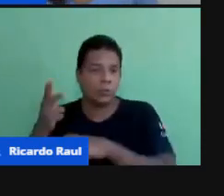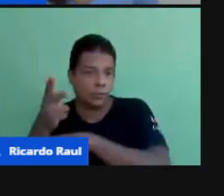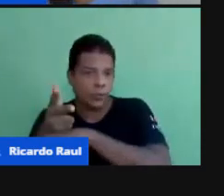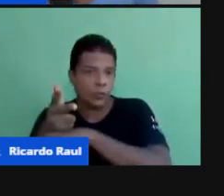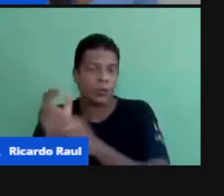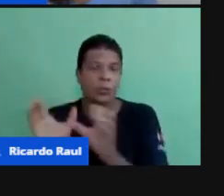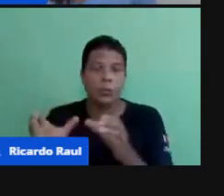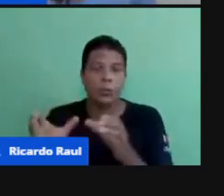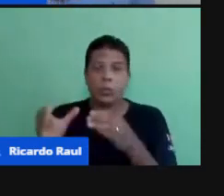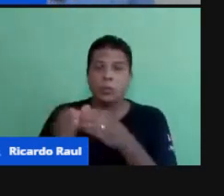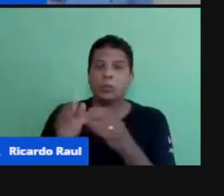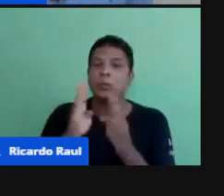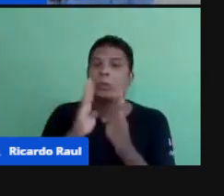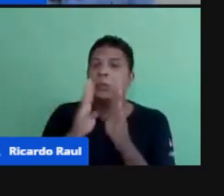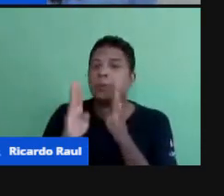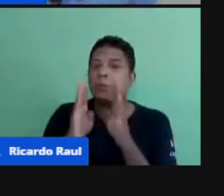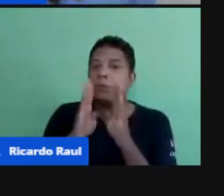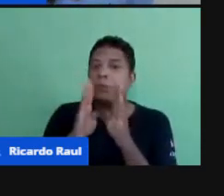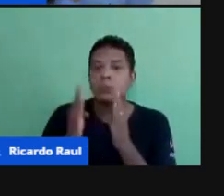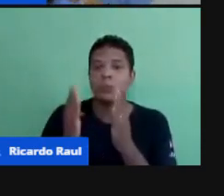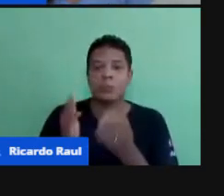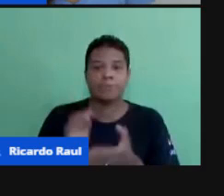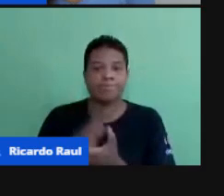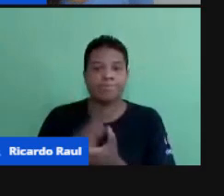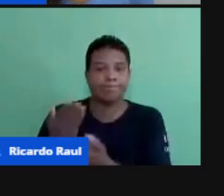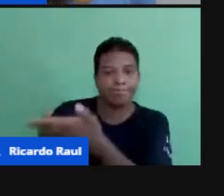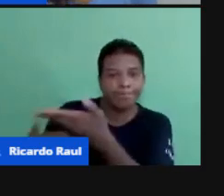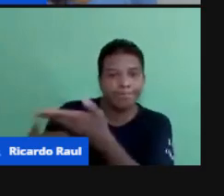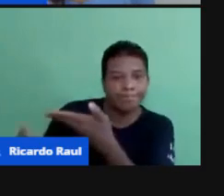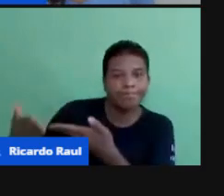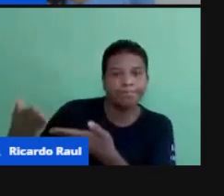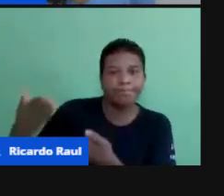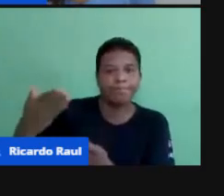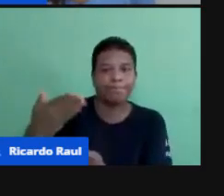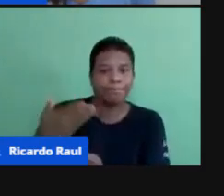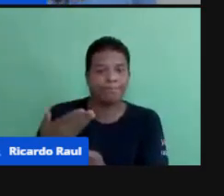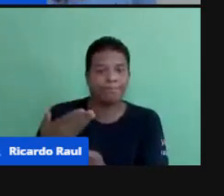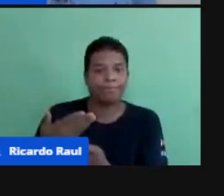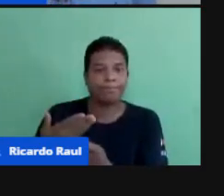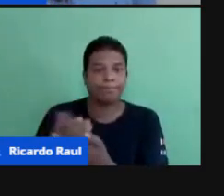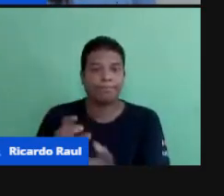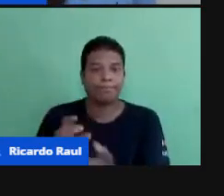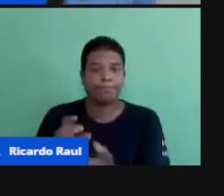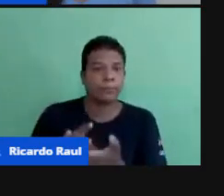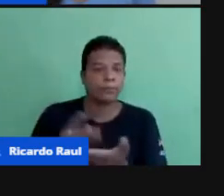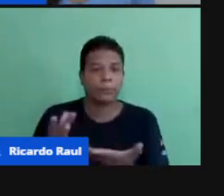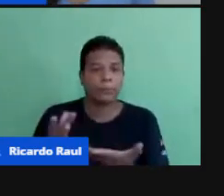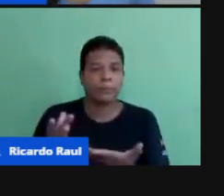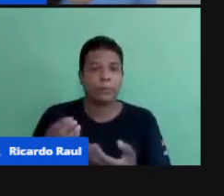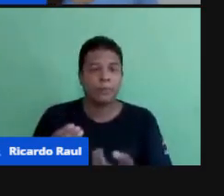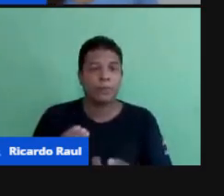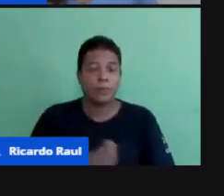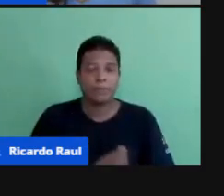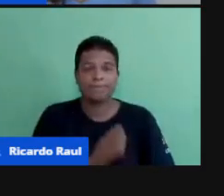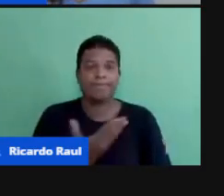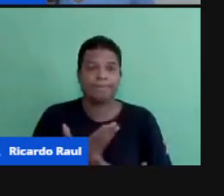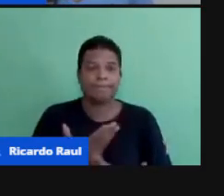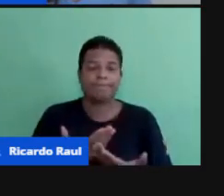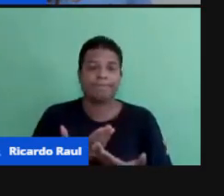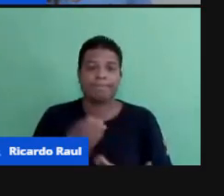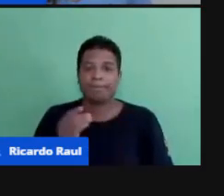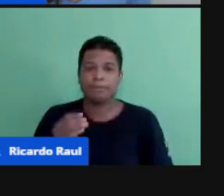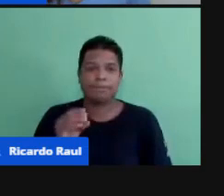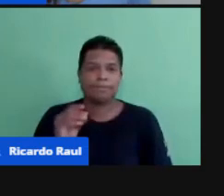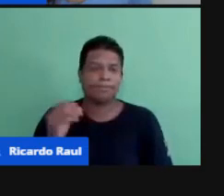Grupos de Facebook Onde as interações Não se dão Em tempo Real Mas é Importantíssimo Que